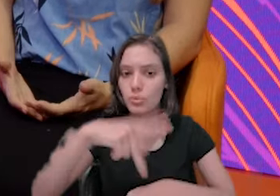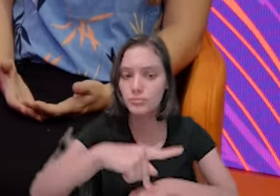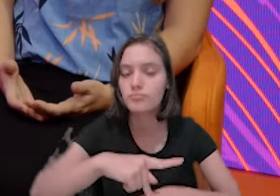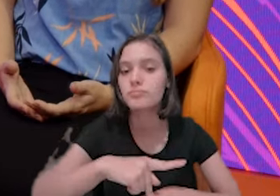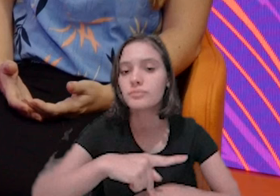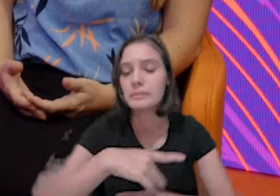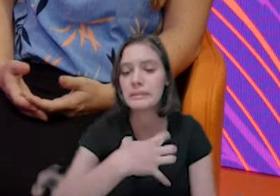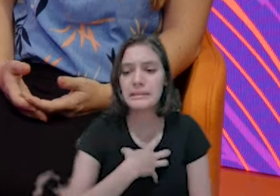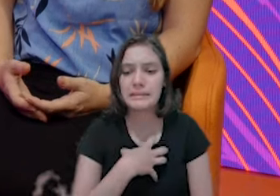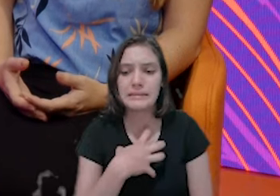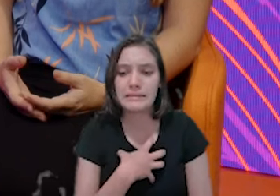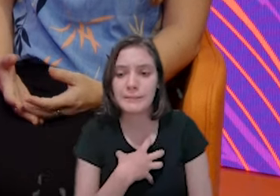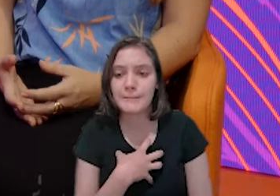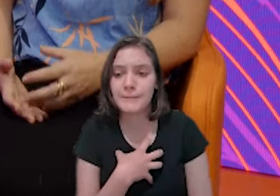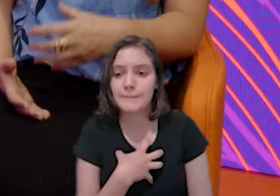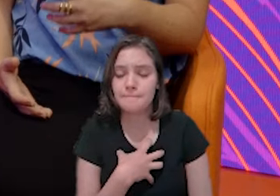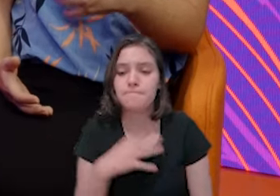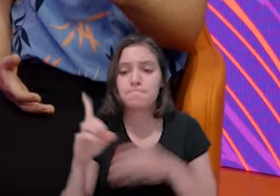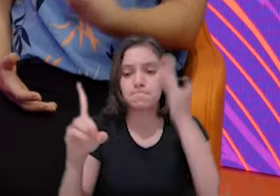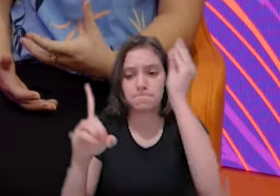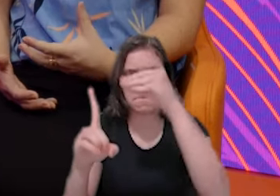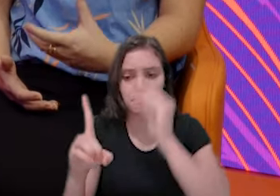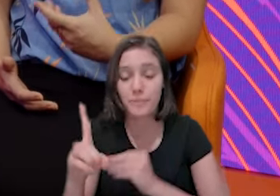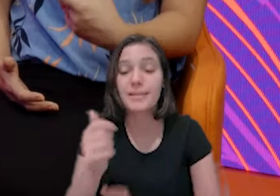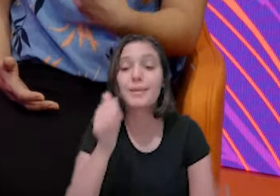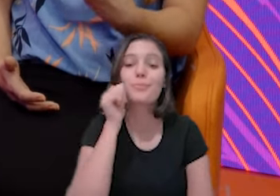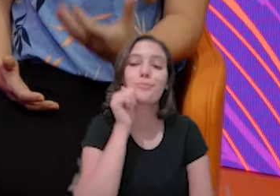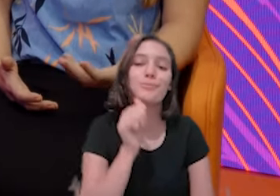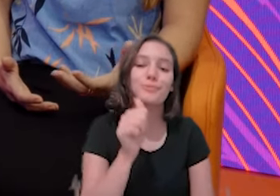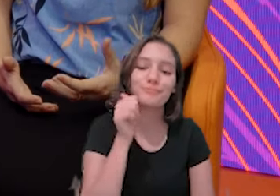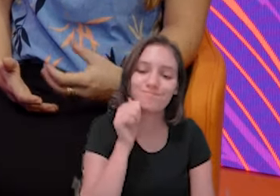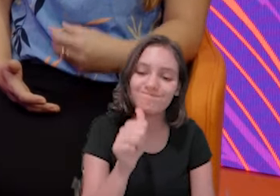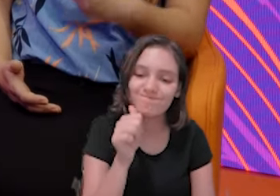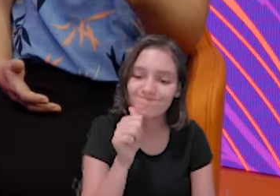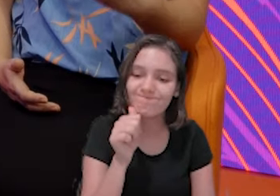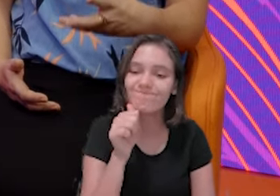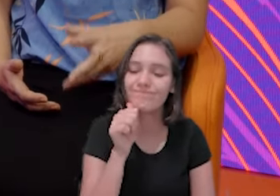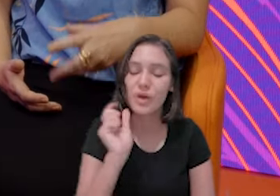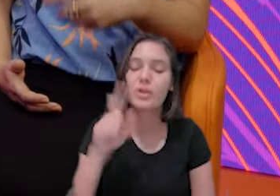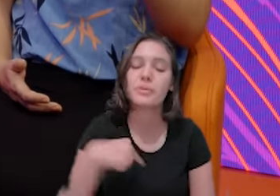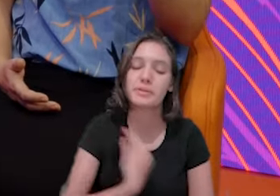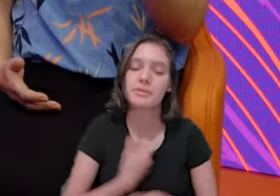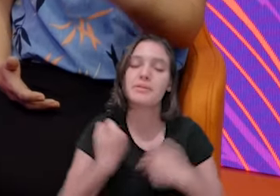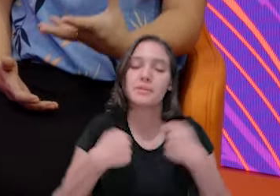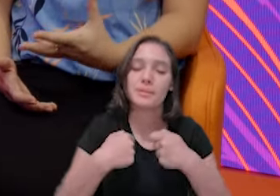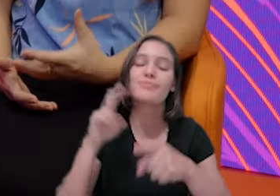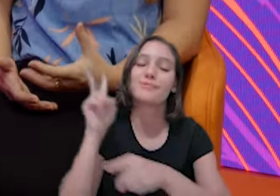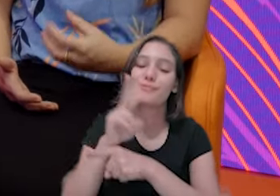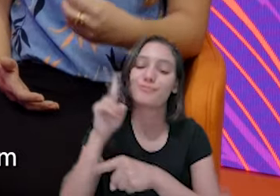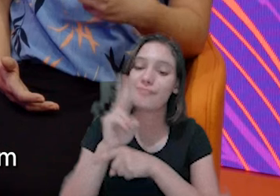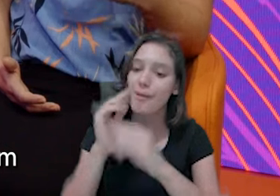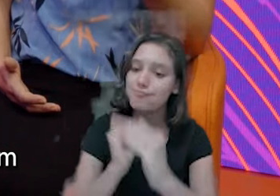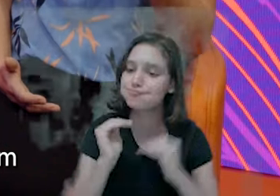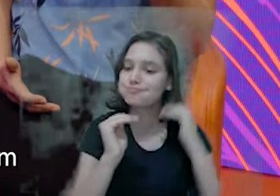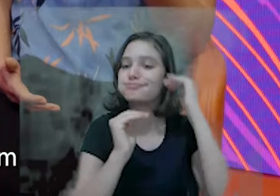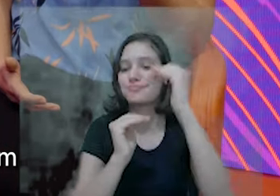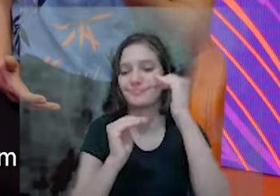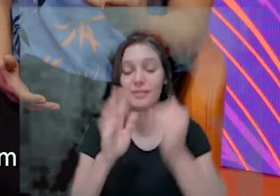em dobro o cuidado que a gente tem que ter. Então, não basta só irmos como Sebrae falar de gestão, falar de empreendedorismo.